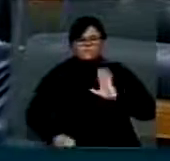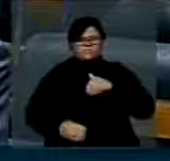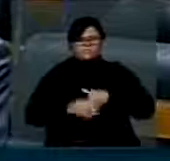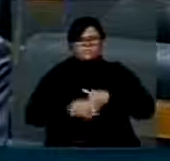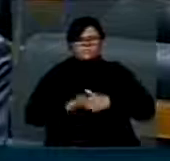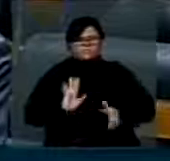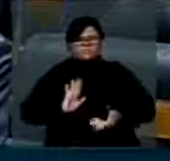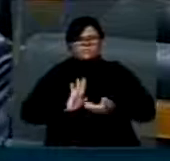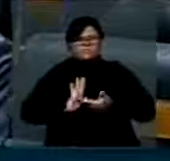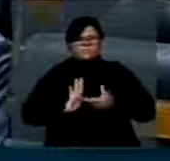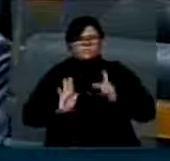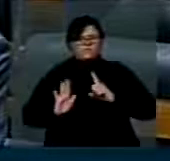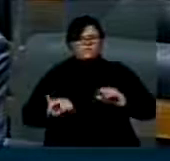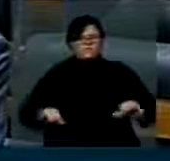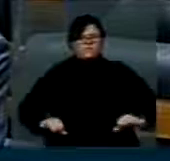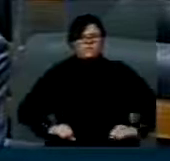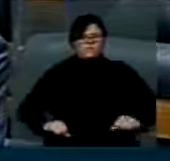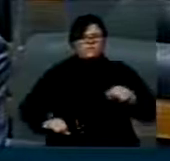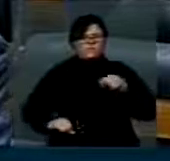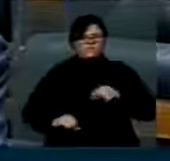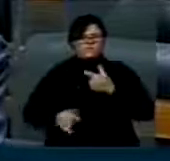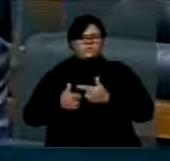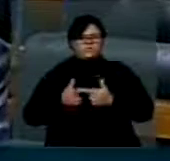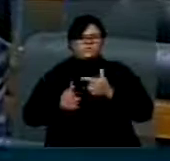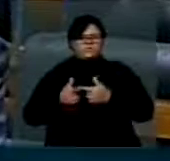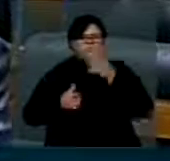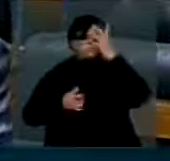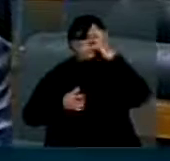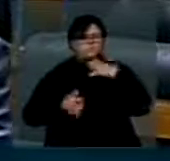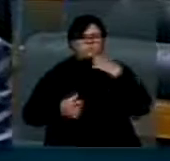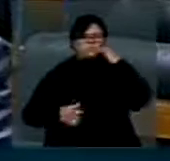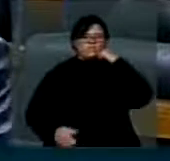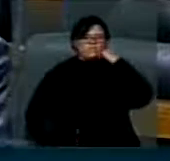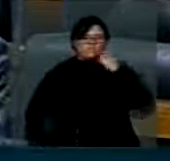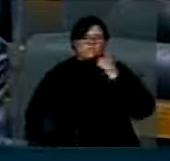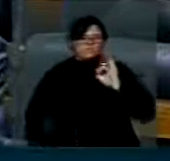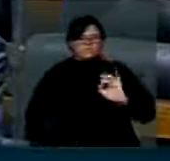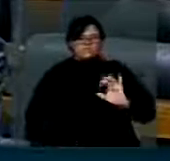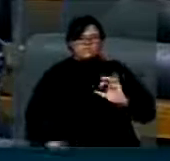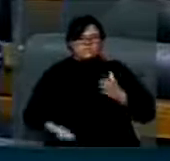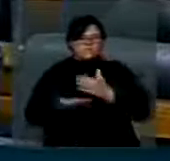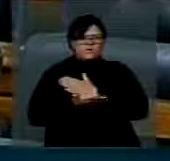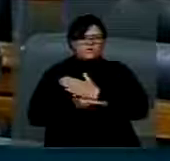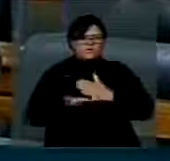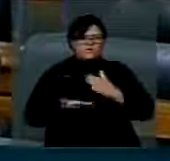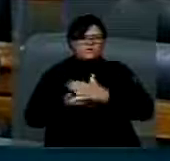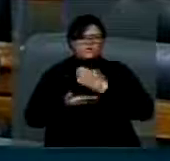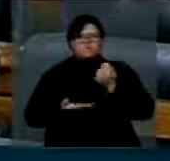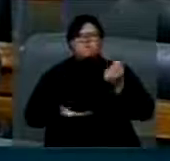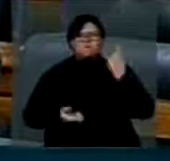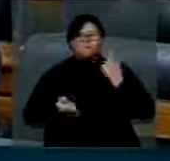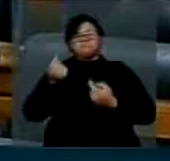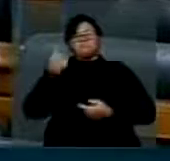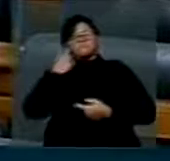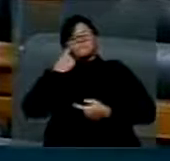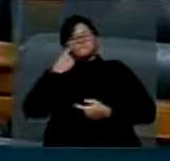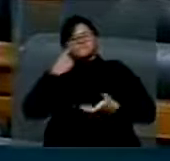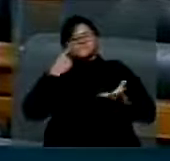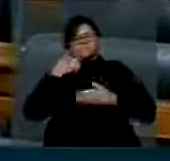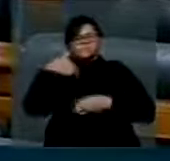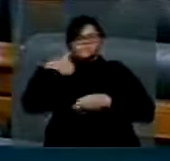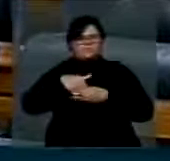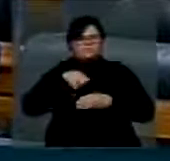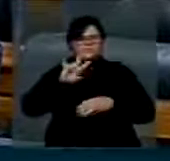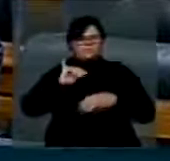sofrido essa mutilação no Senado e que apenas em algumas hipóteses, agora o voto será